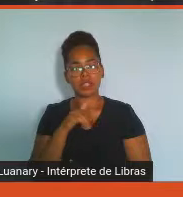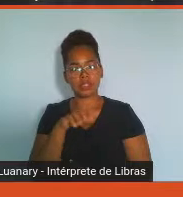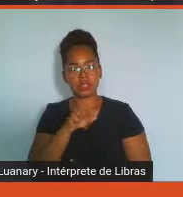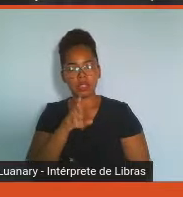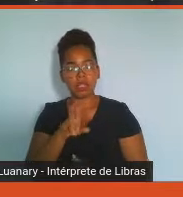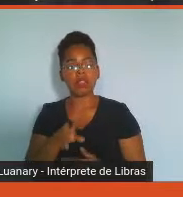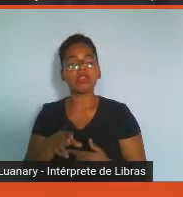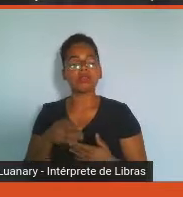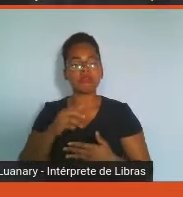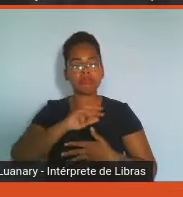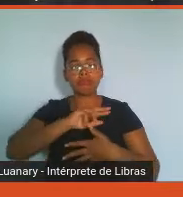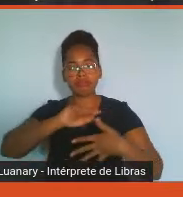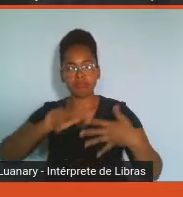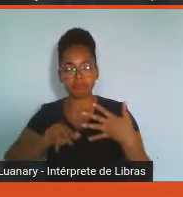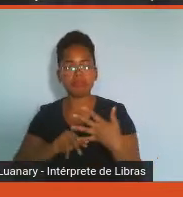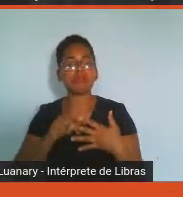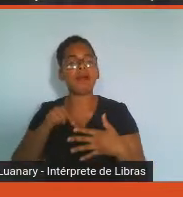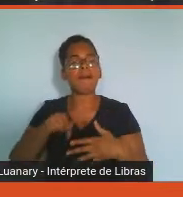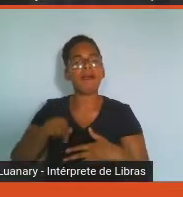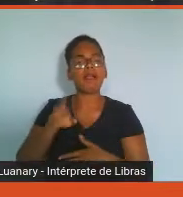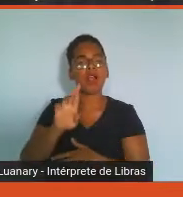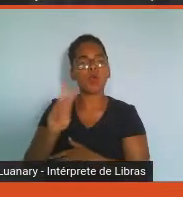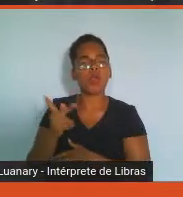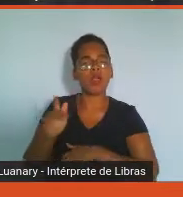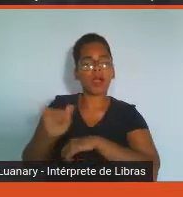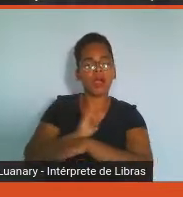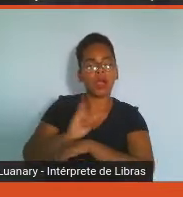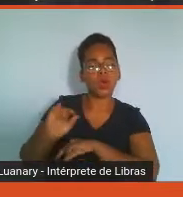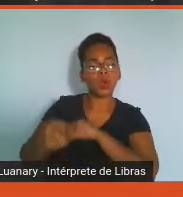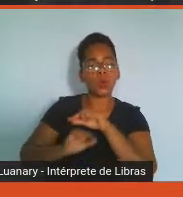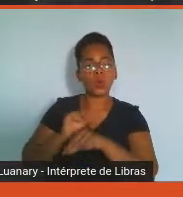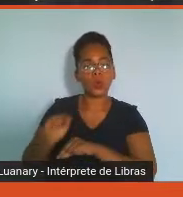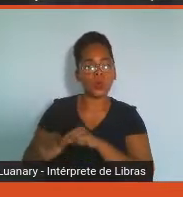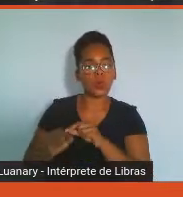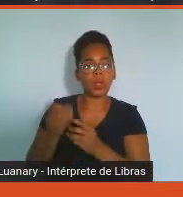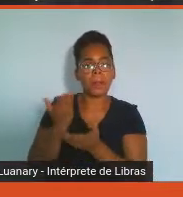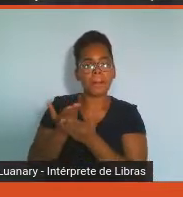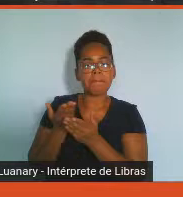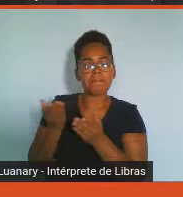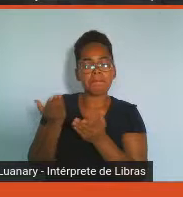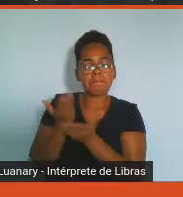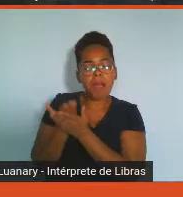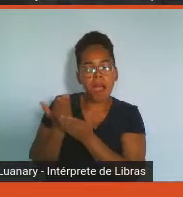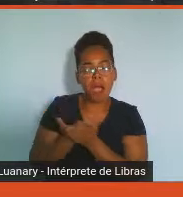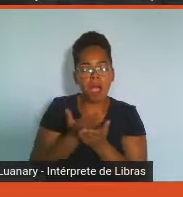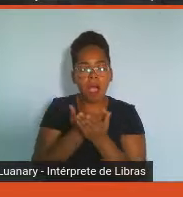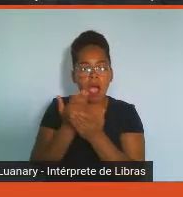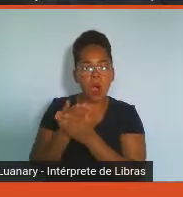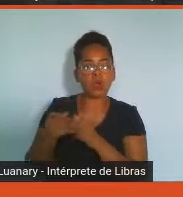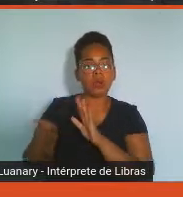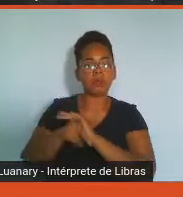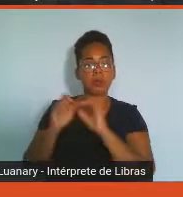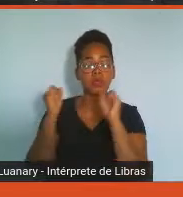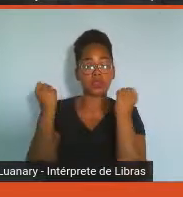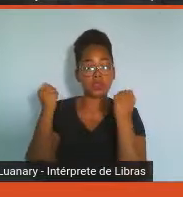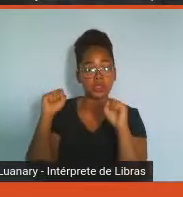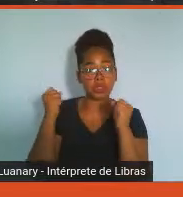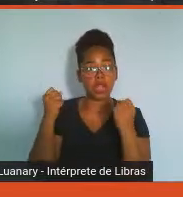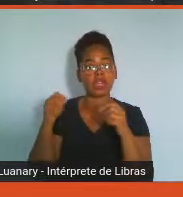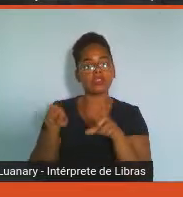proporcionar aulas online de ginástica, de lutas, fizeram sessões de mindfulness,